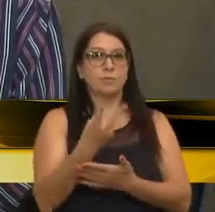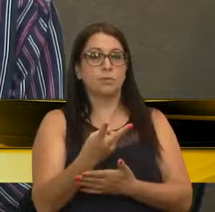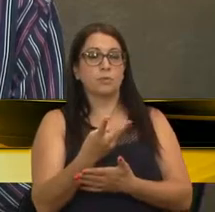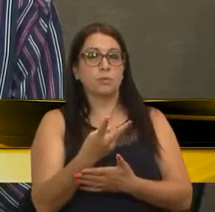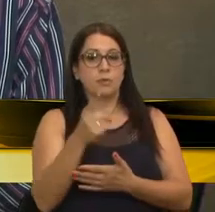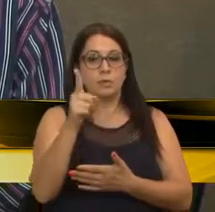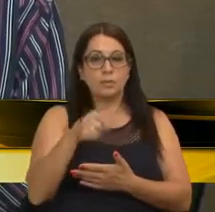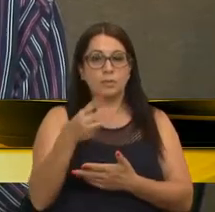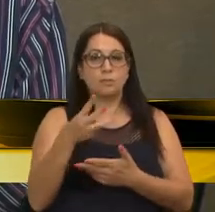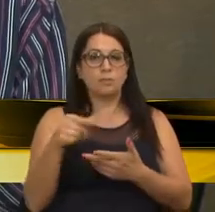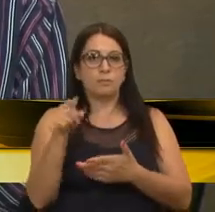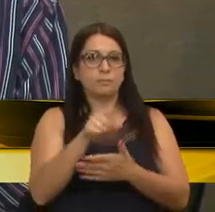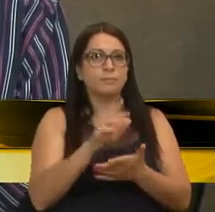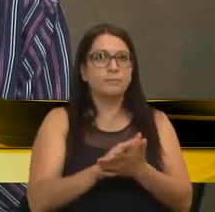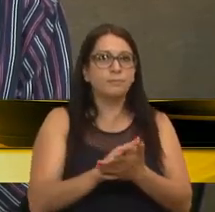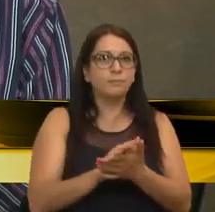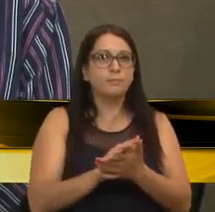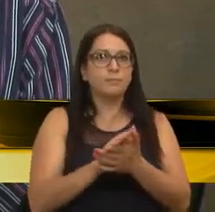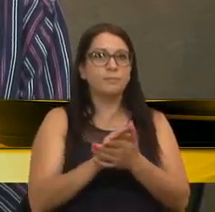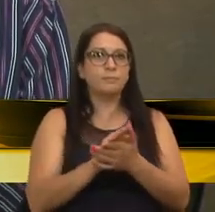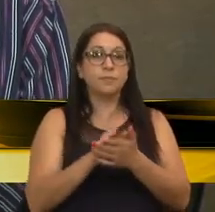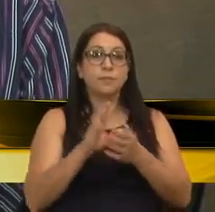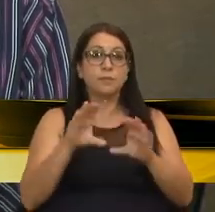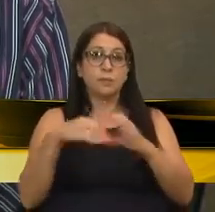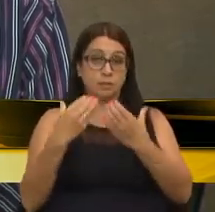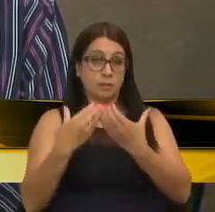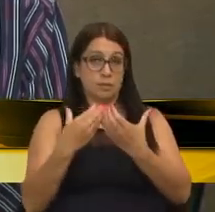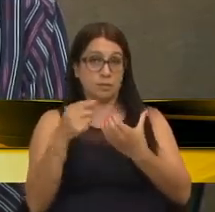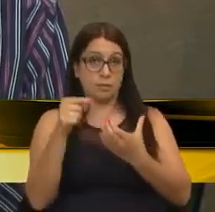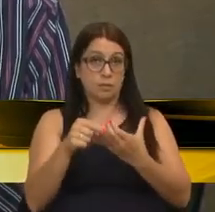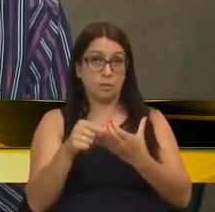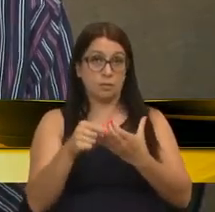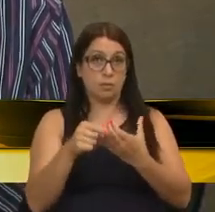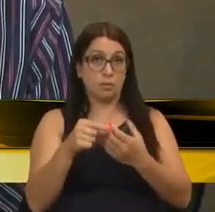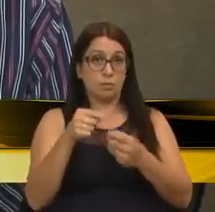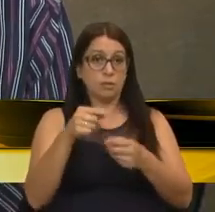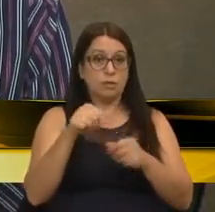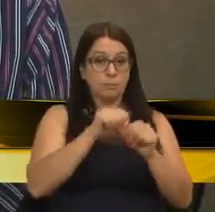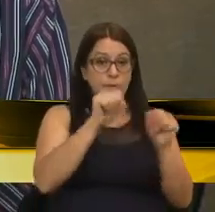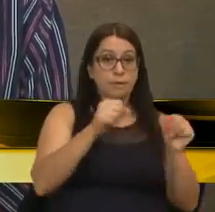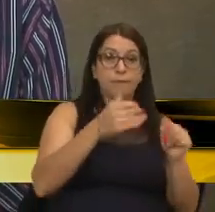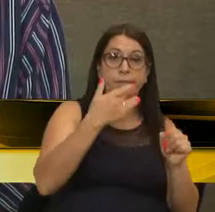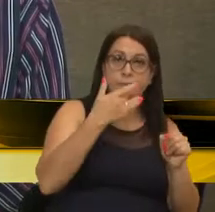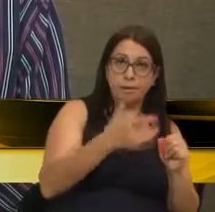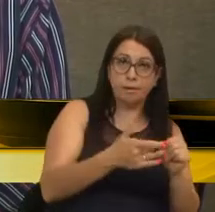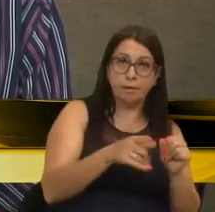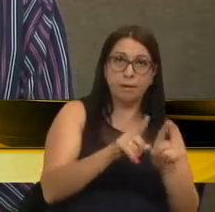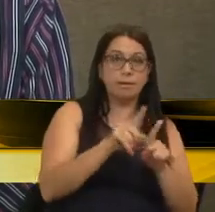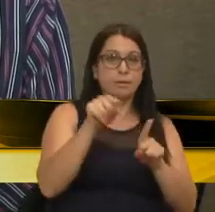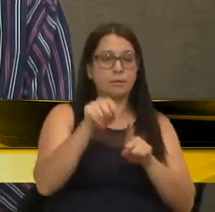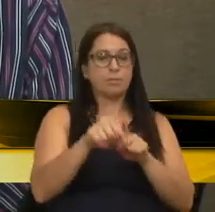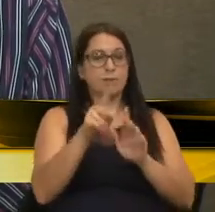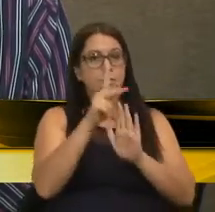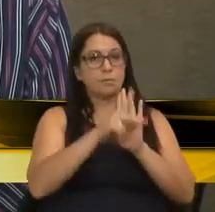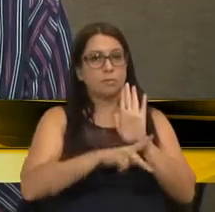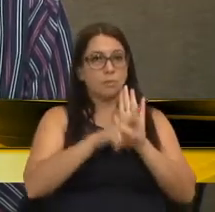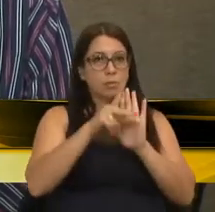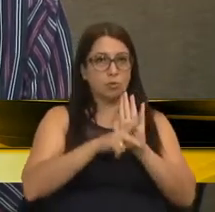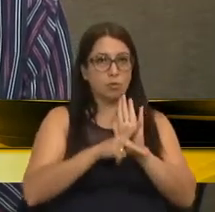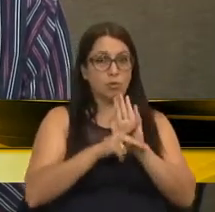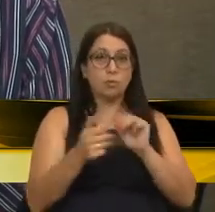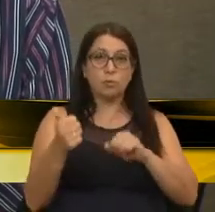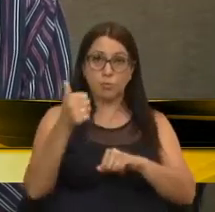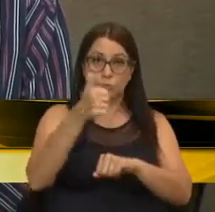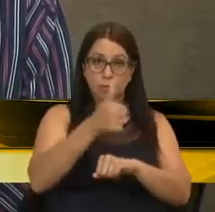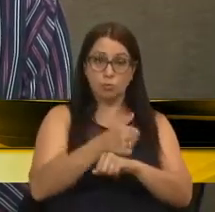membros da Câmara em ambos os turnos. Nessa esteira, o projeto e o substitutivo